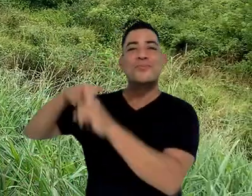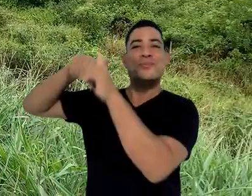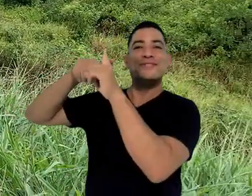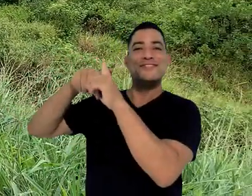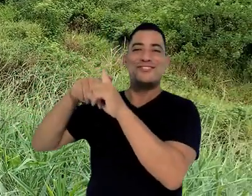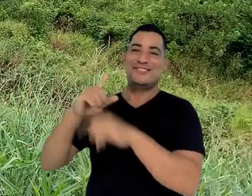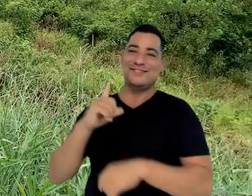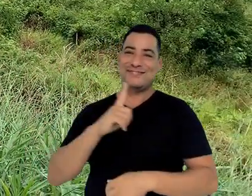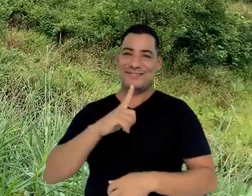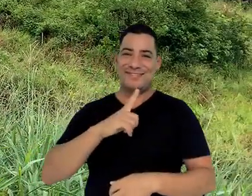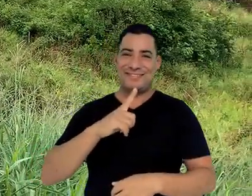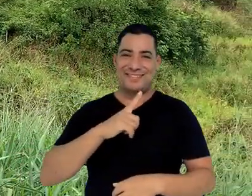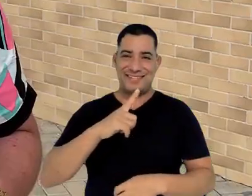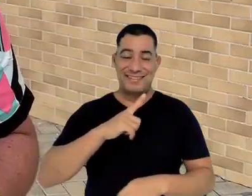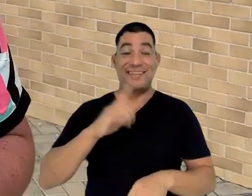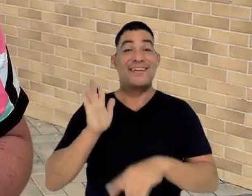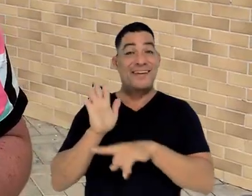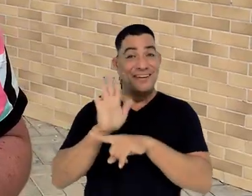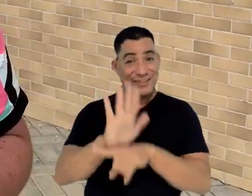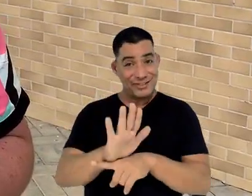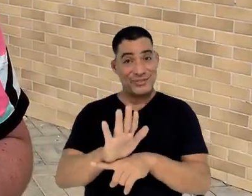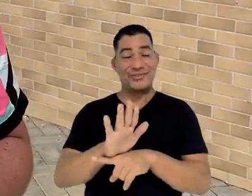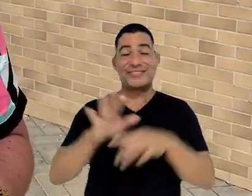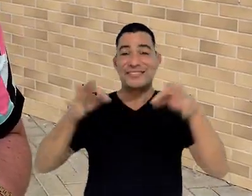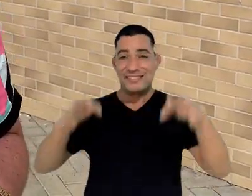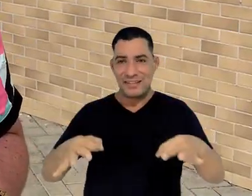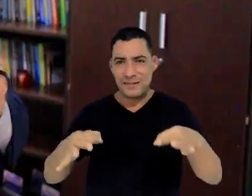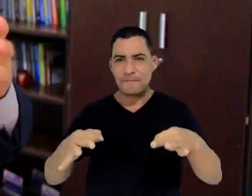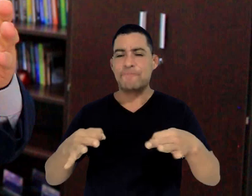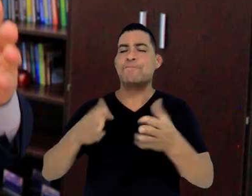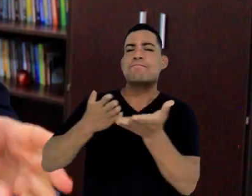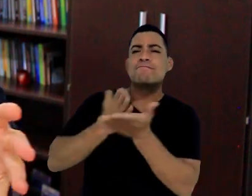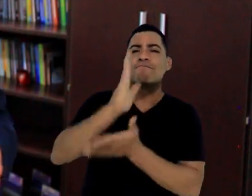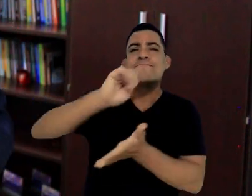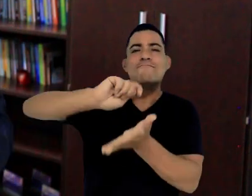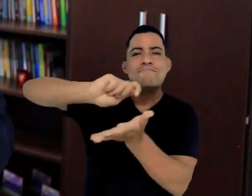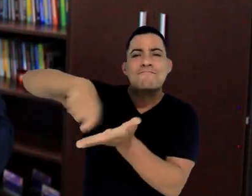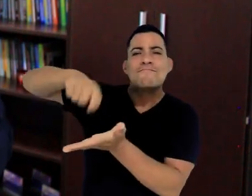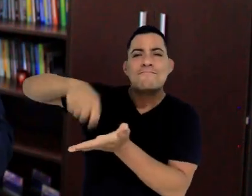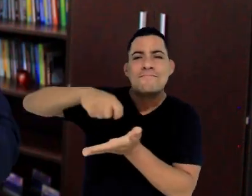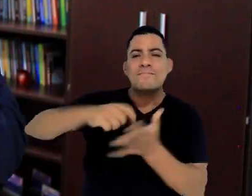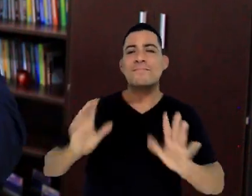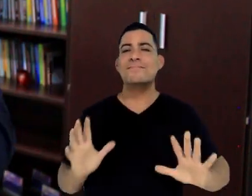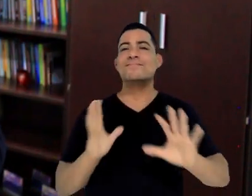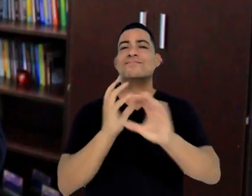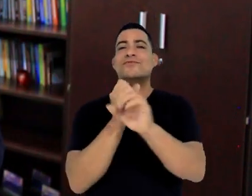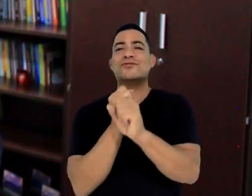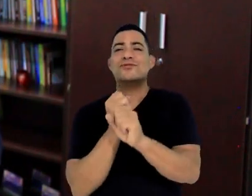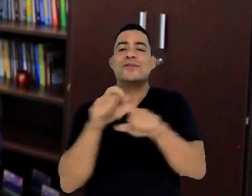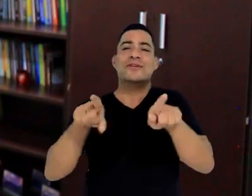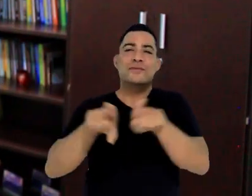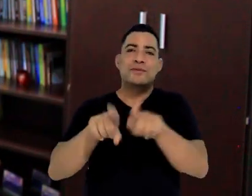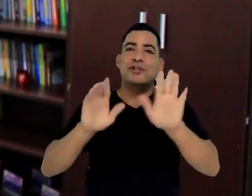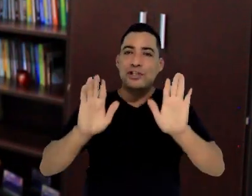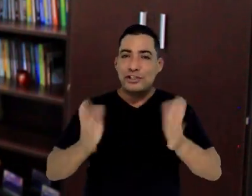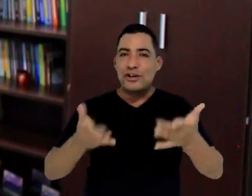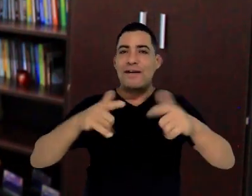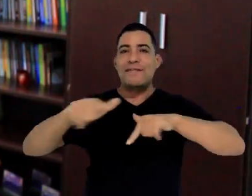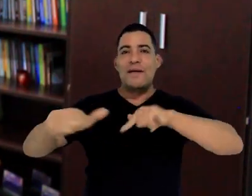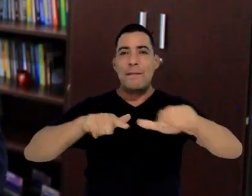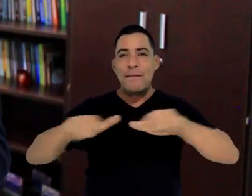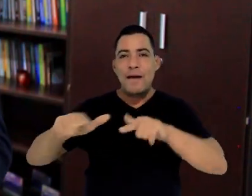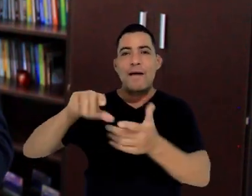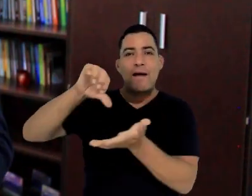financeiramente, também ajudará ao meio ambiente. A estas autorizações, somam-se obras